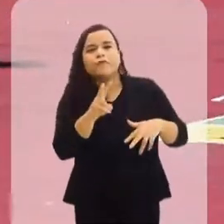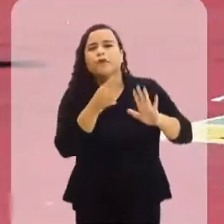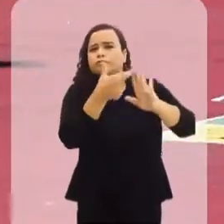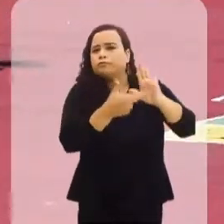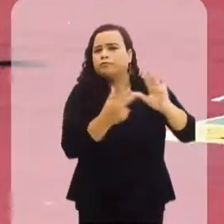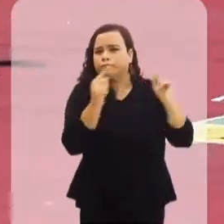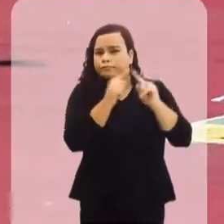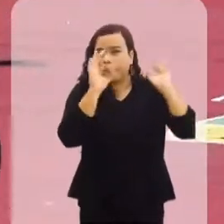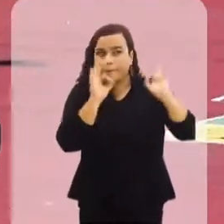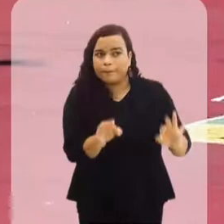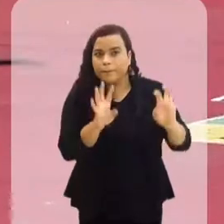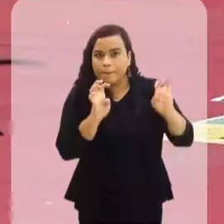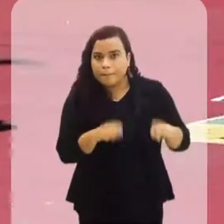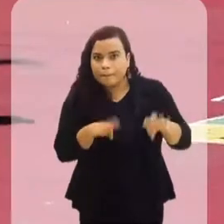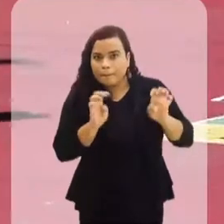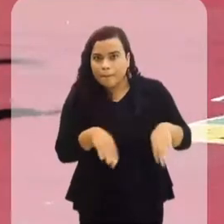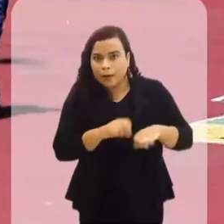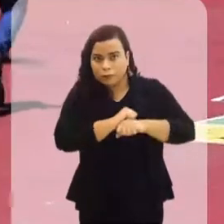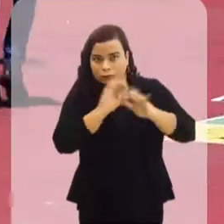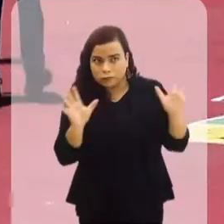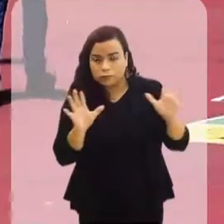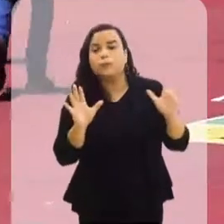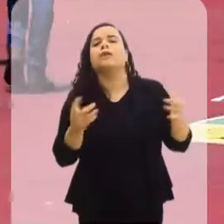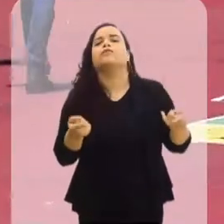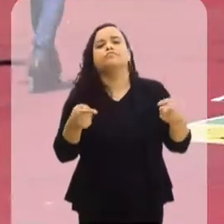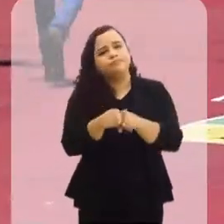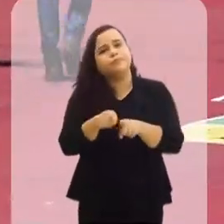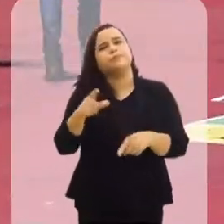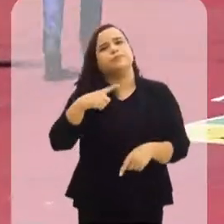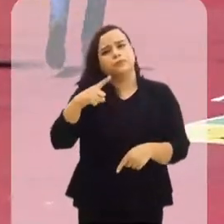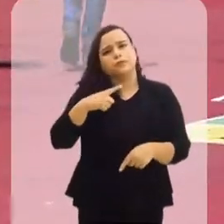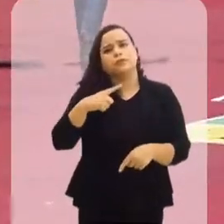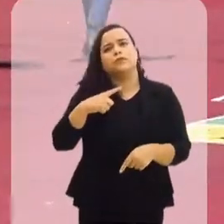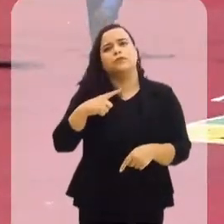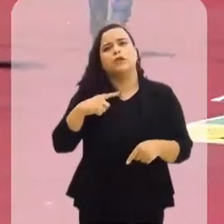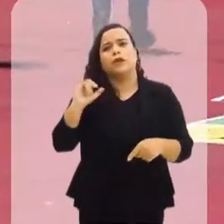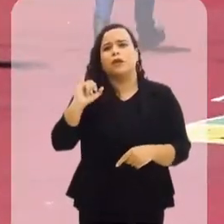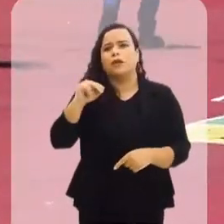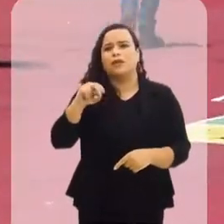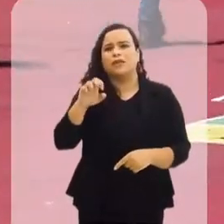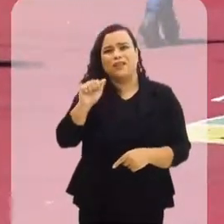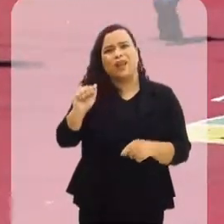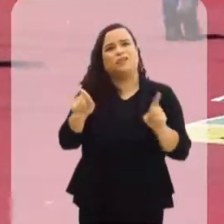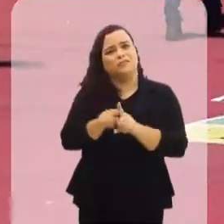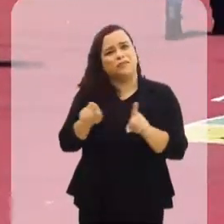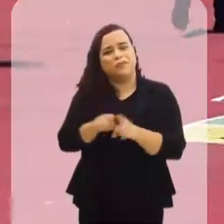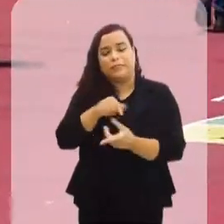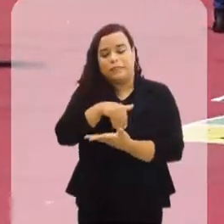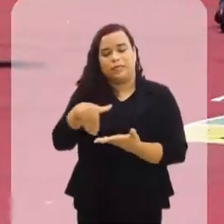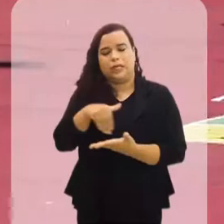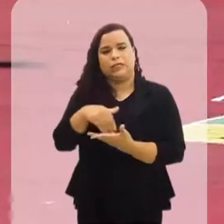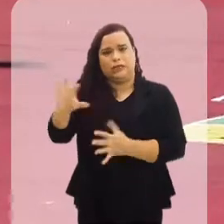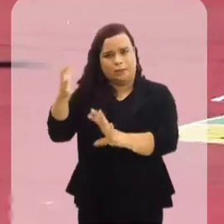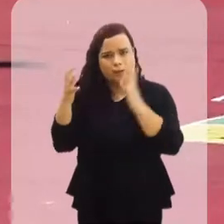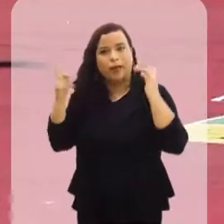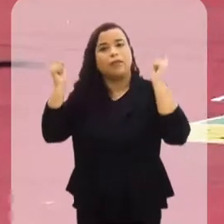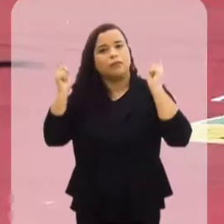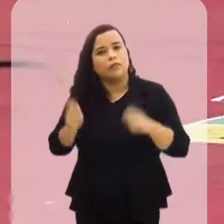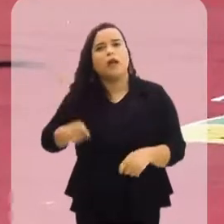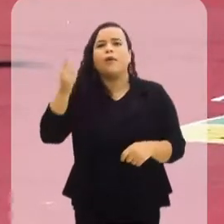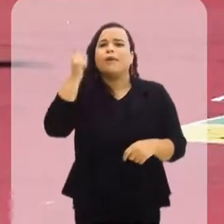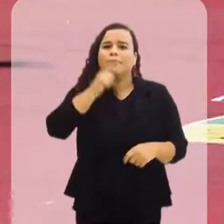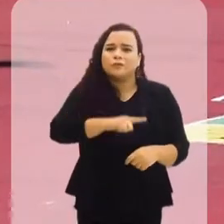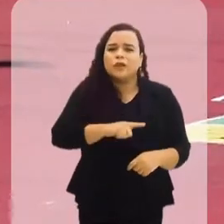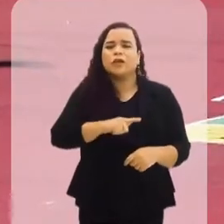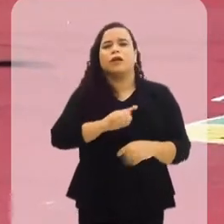cenário regulatório bem definido, em parceria também com o INEA, a Secretaria de